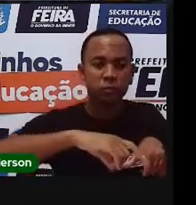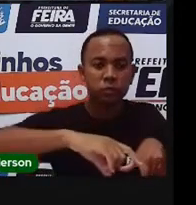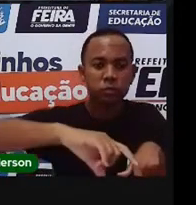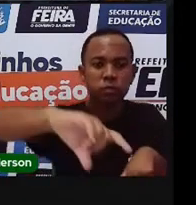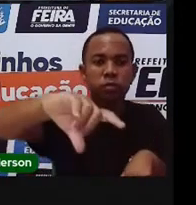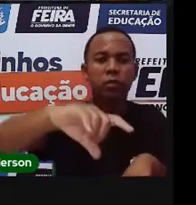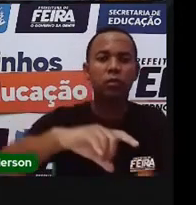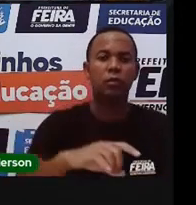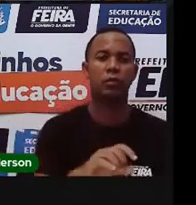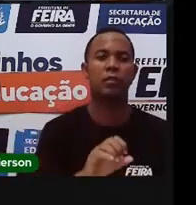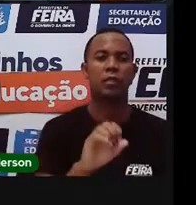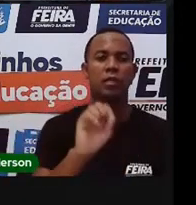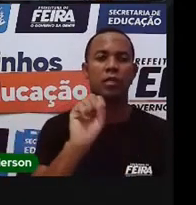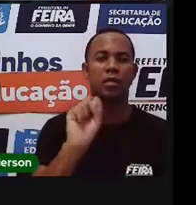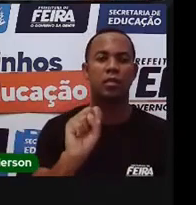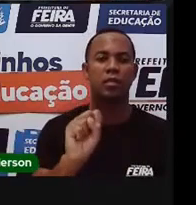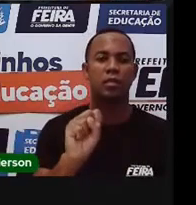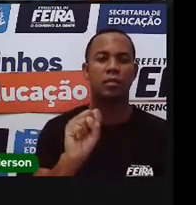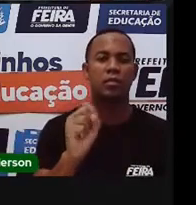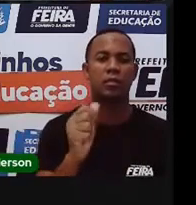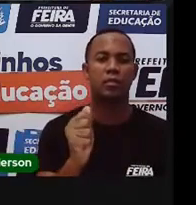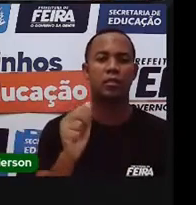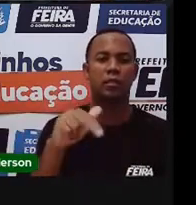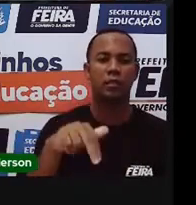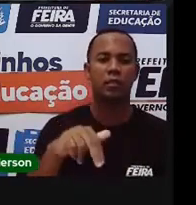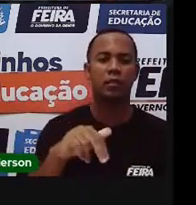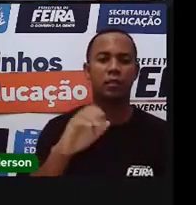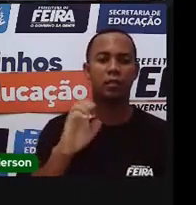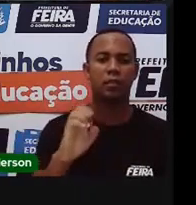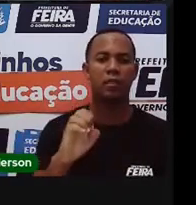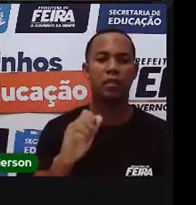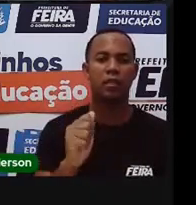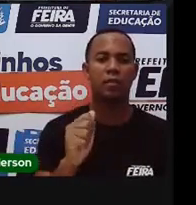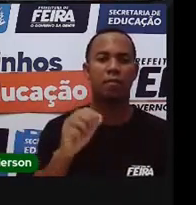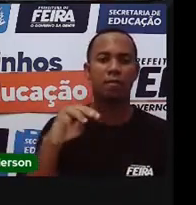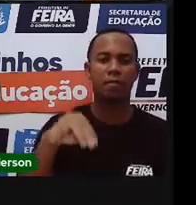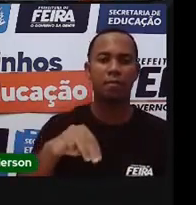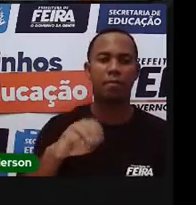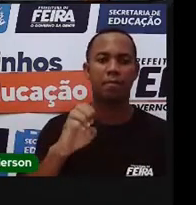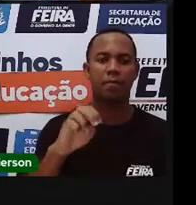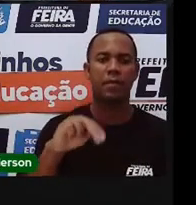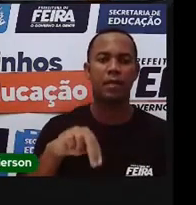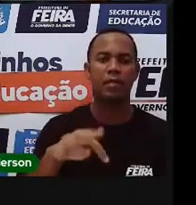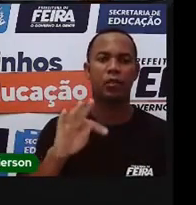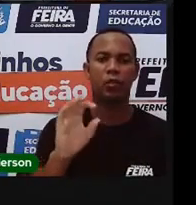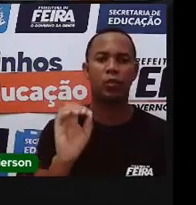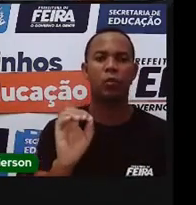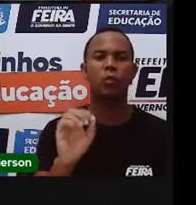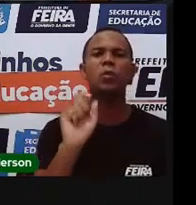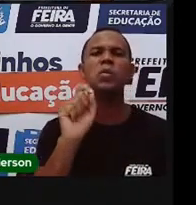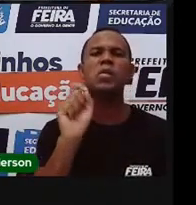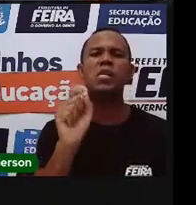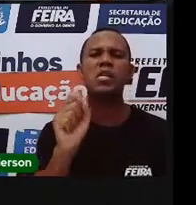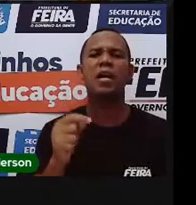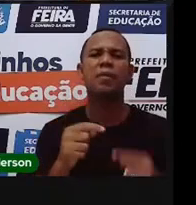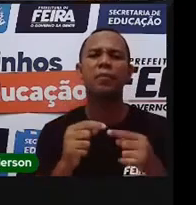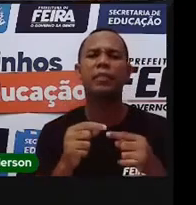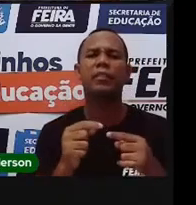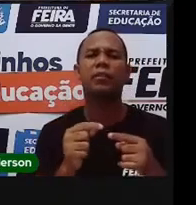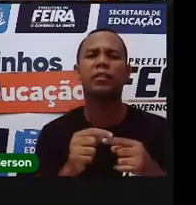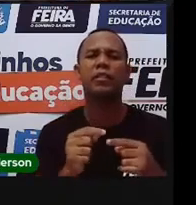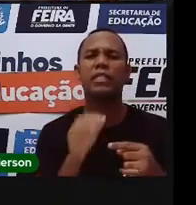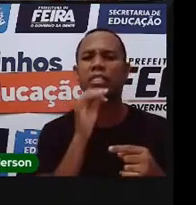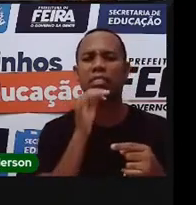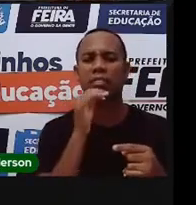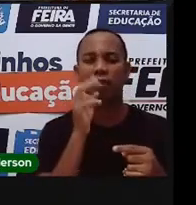básico? Bom, todas as cidades devem ter saneamento básico e é necessário uma manutenção frequente. Saneamento